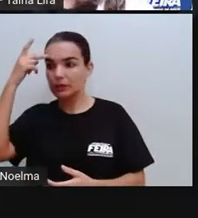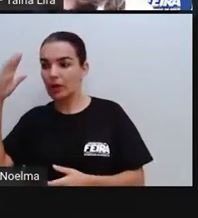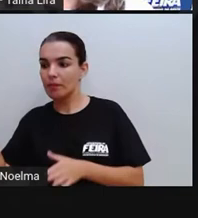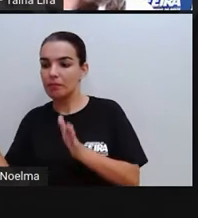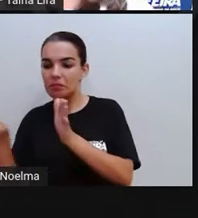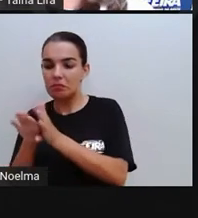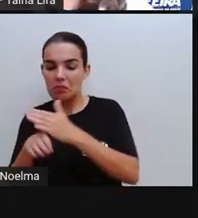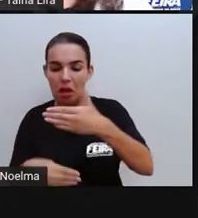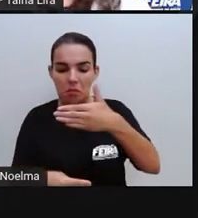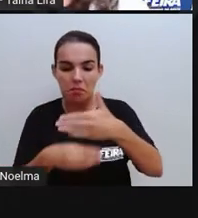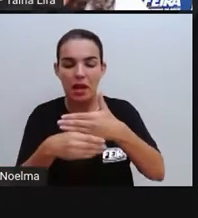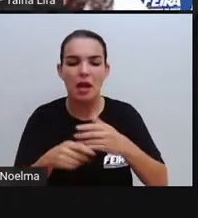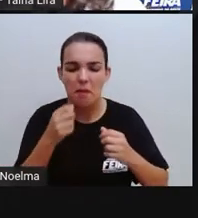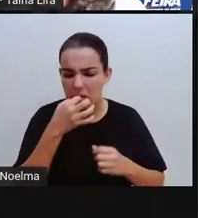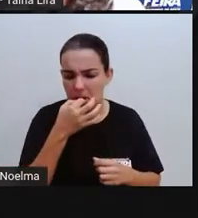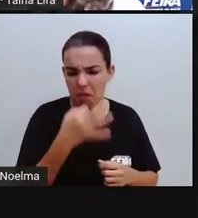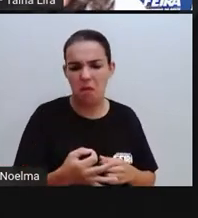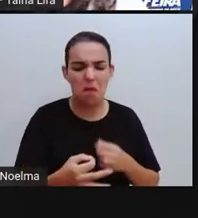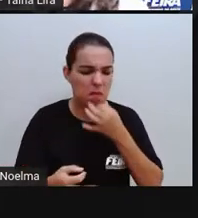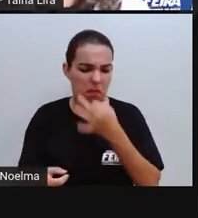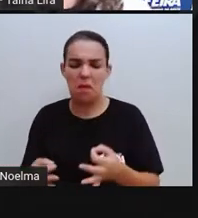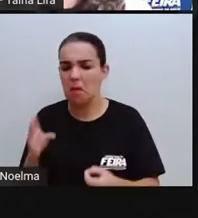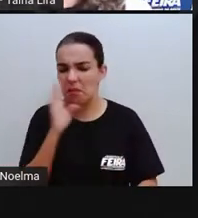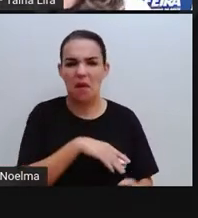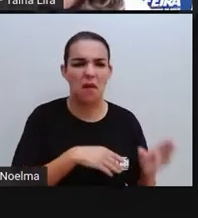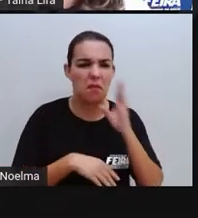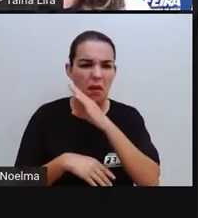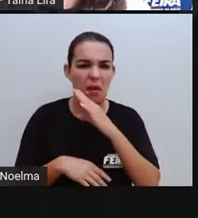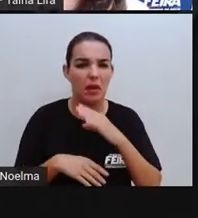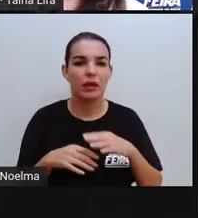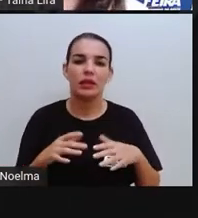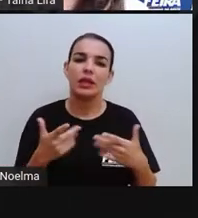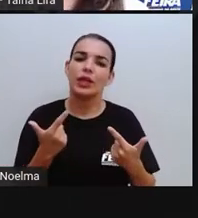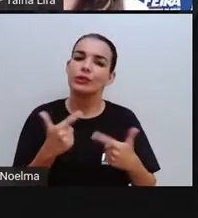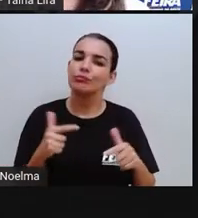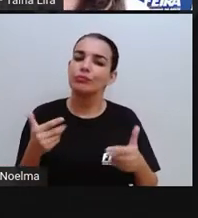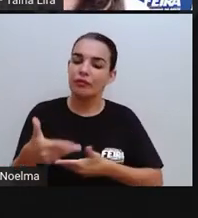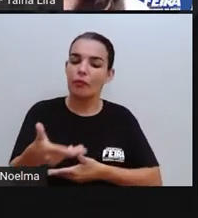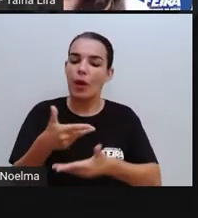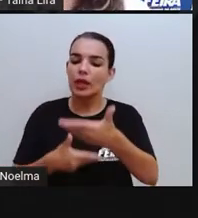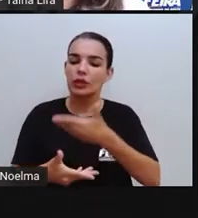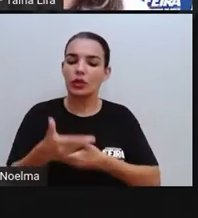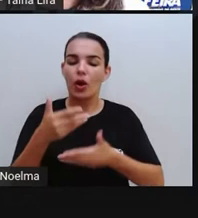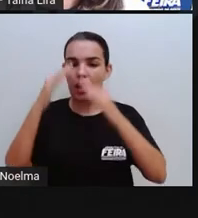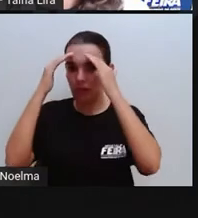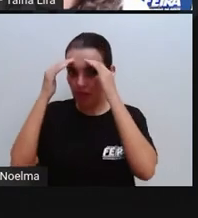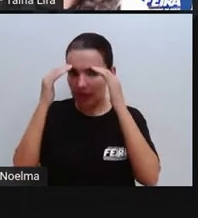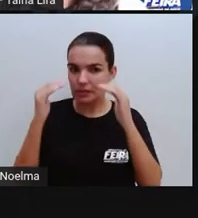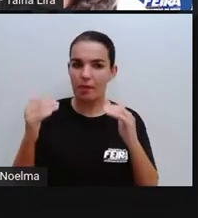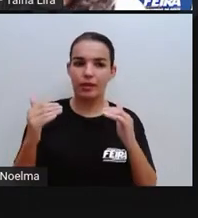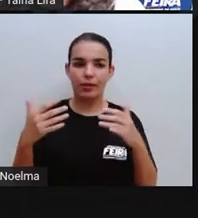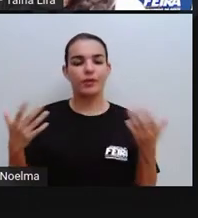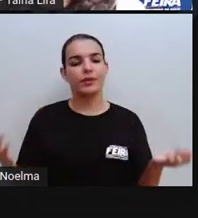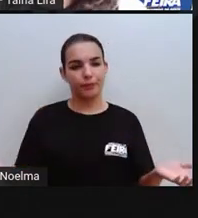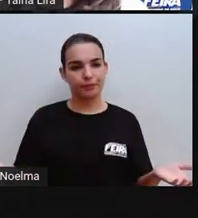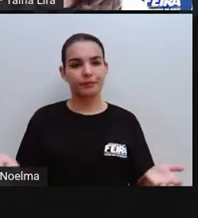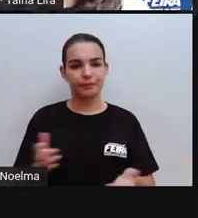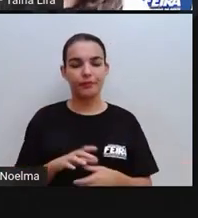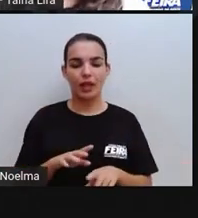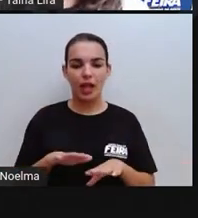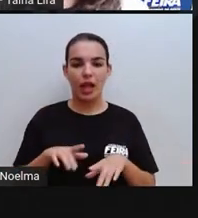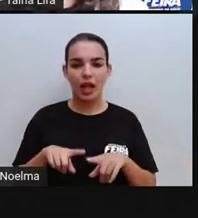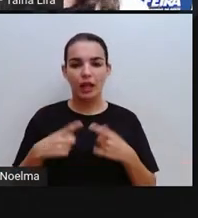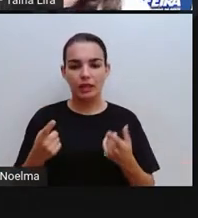né, ofender, ao invés de interagir. O legal é você ter a interação de maneira, né, respeitosa, e